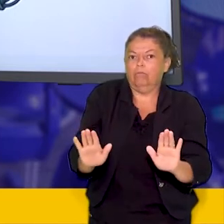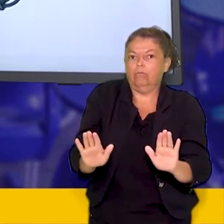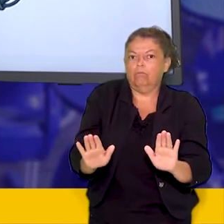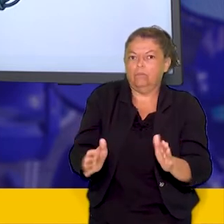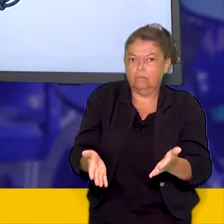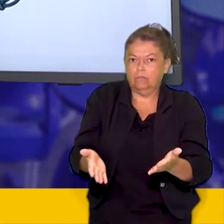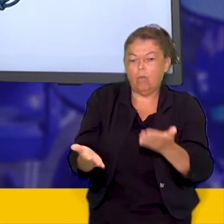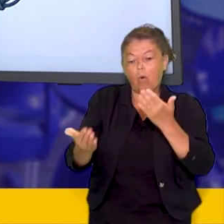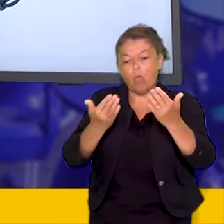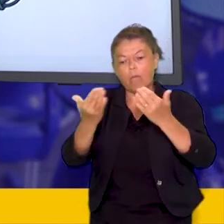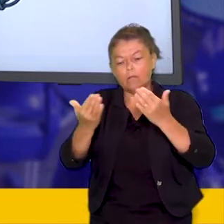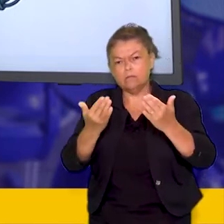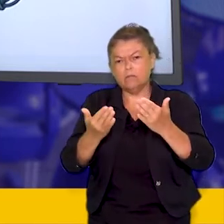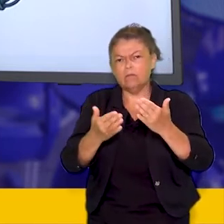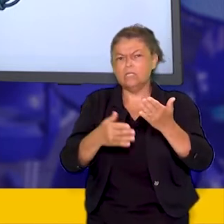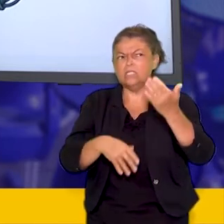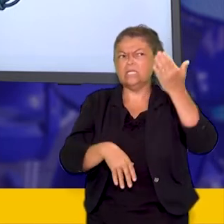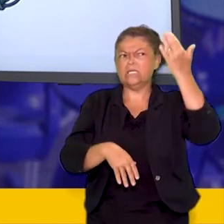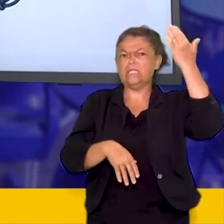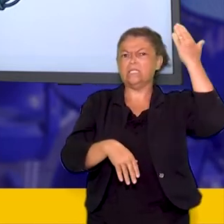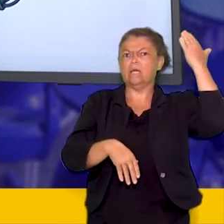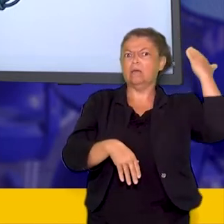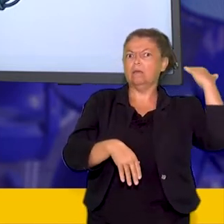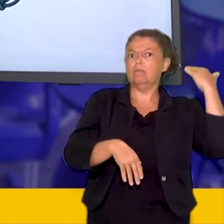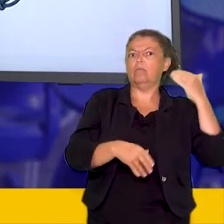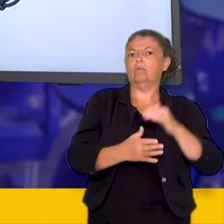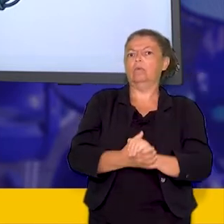desde os tempos do Império.